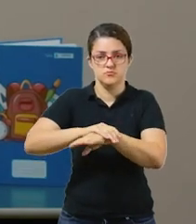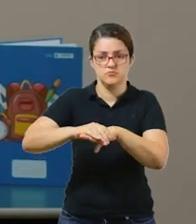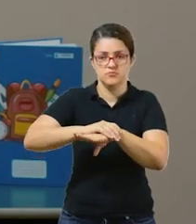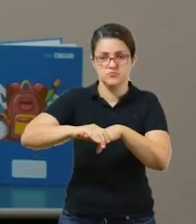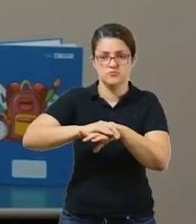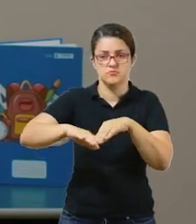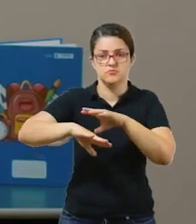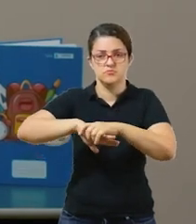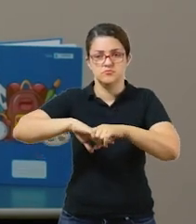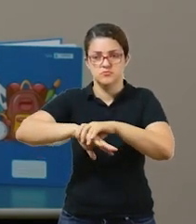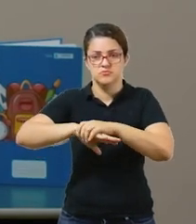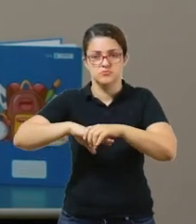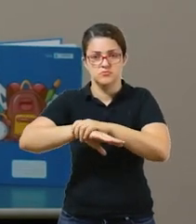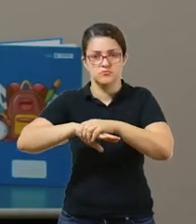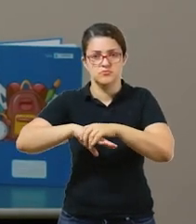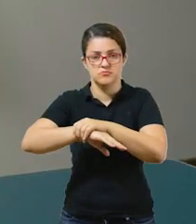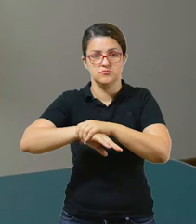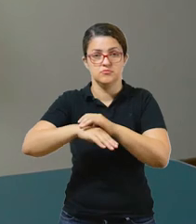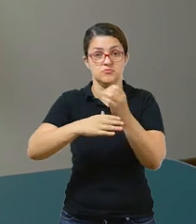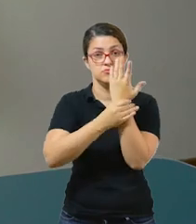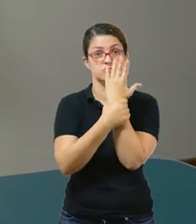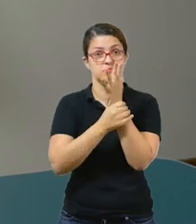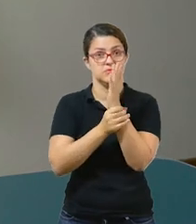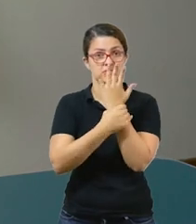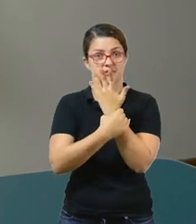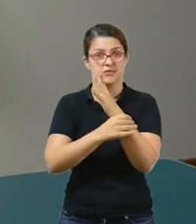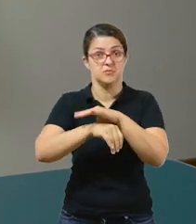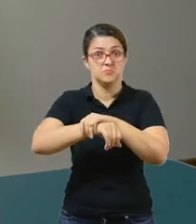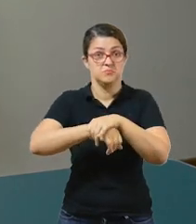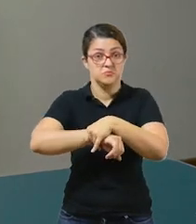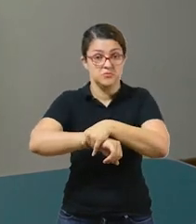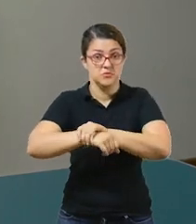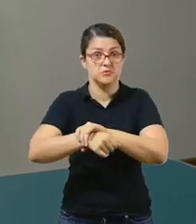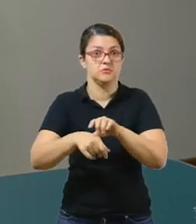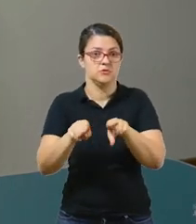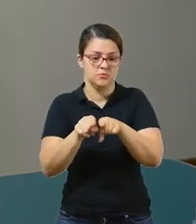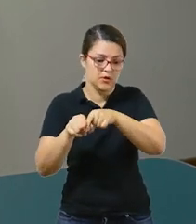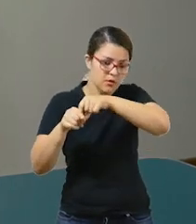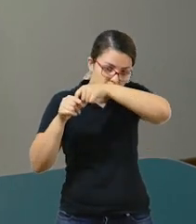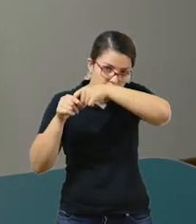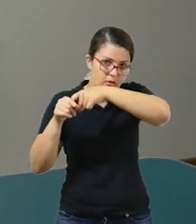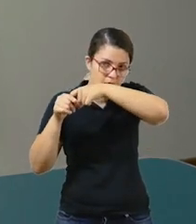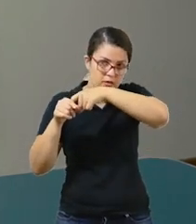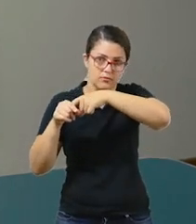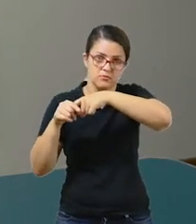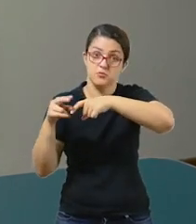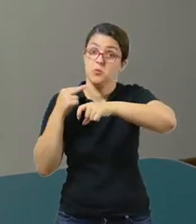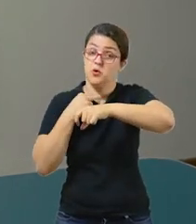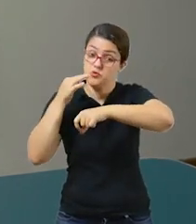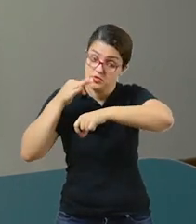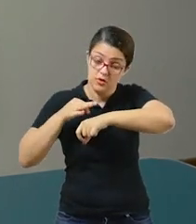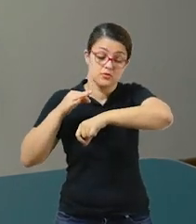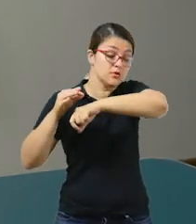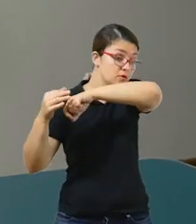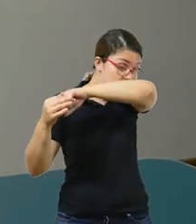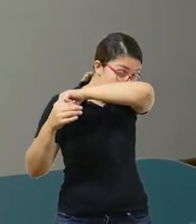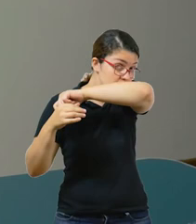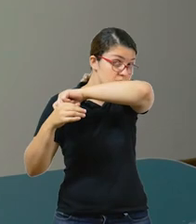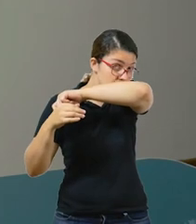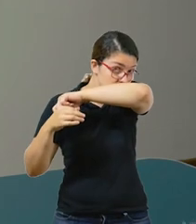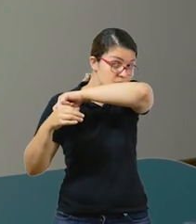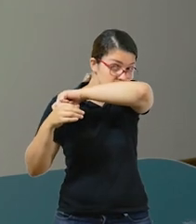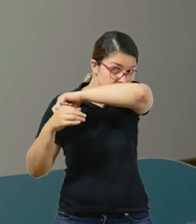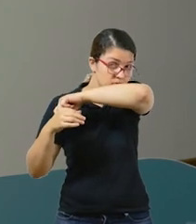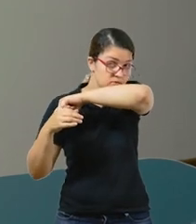pulsos. O pulso, muitas vezes, é onde a gente usa para espirrar, para tossir. Não é o local correto. O correto é aqui, próximo ao cotovelo.